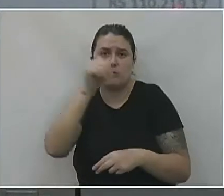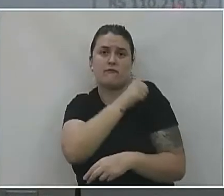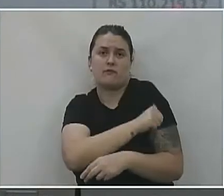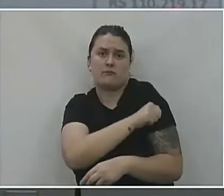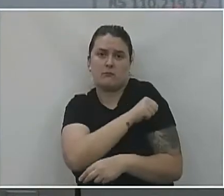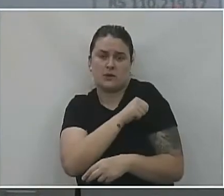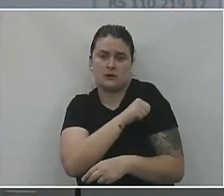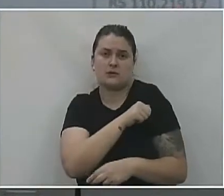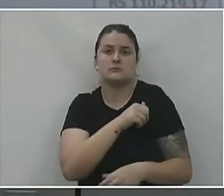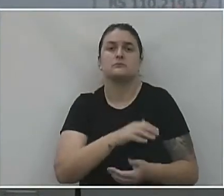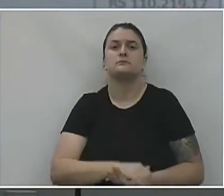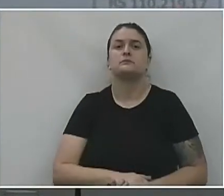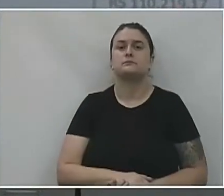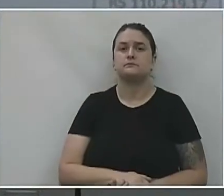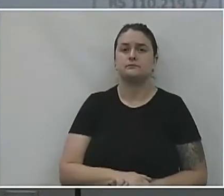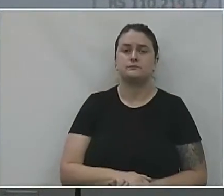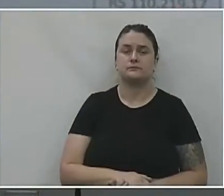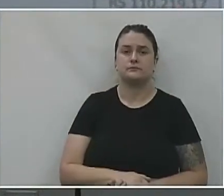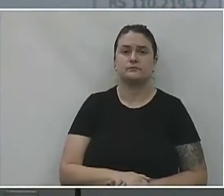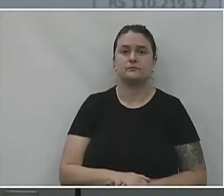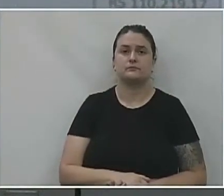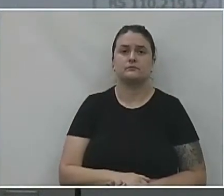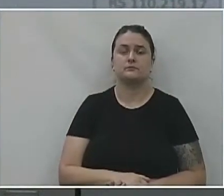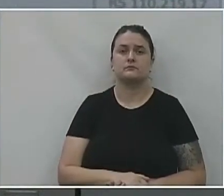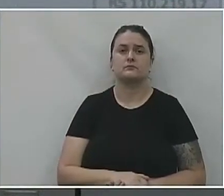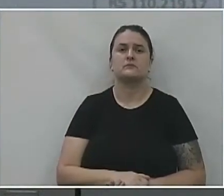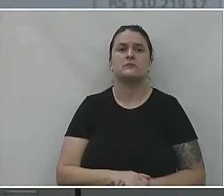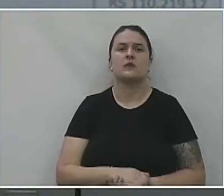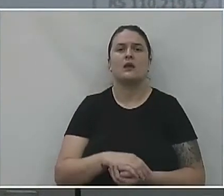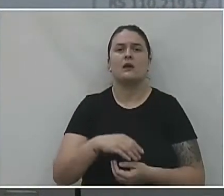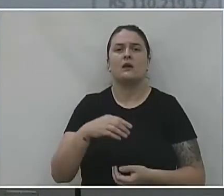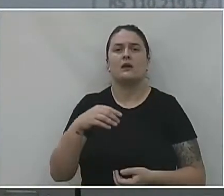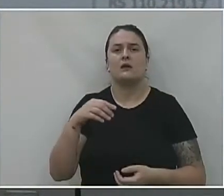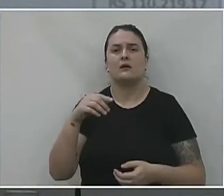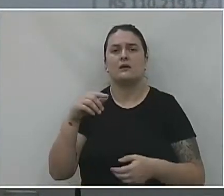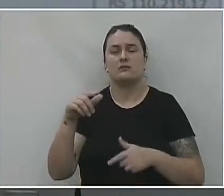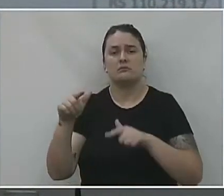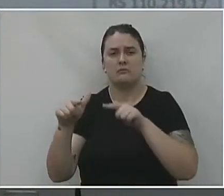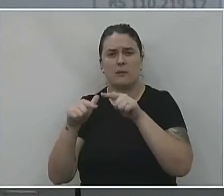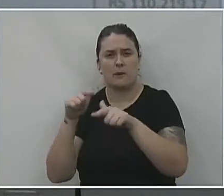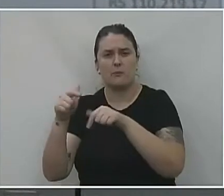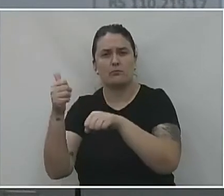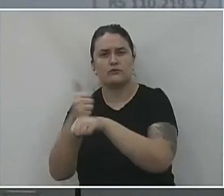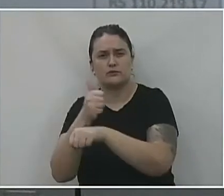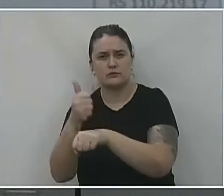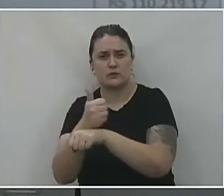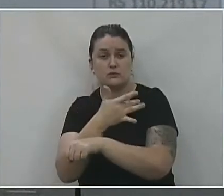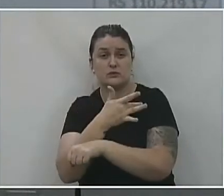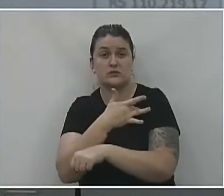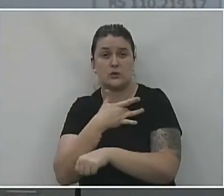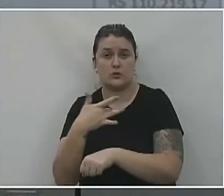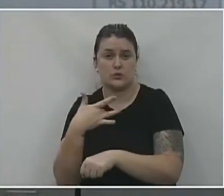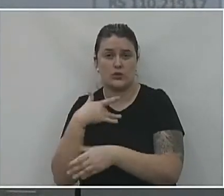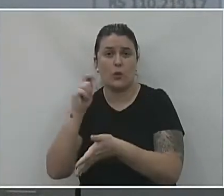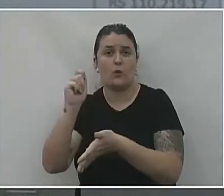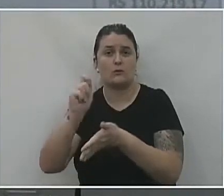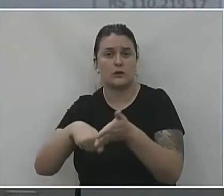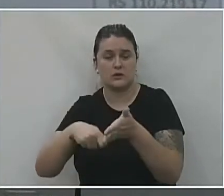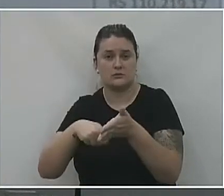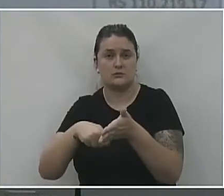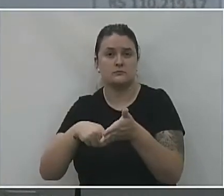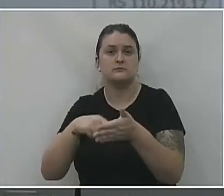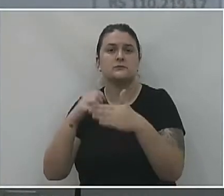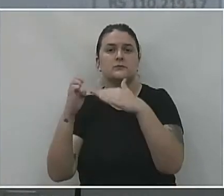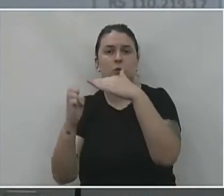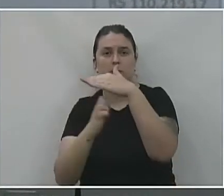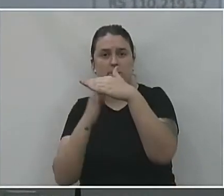.219,17. Serviços de terceiro, pessoa jurídica, profissionais de saúde e contratualizados. Aqui